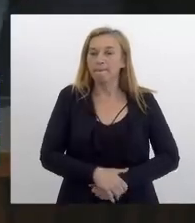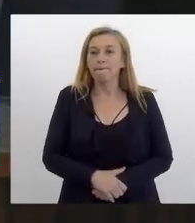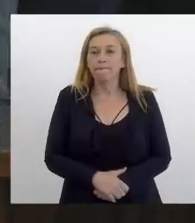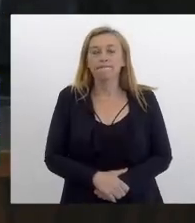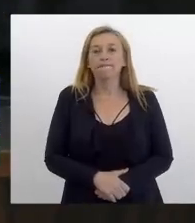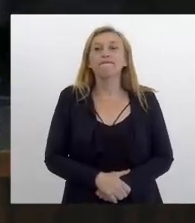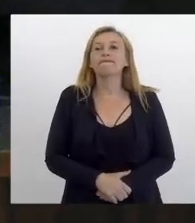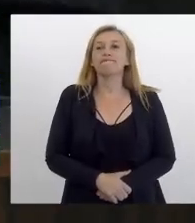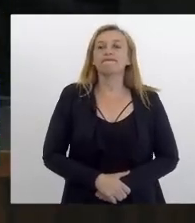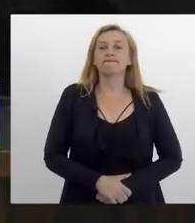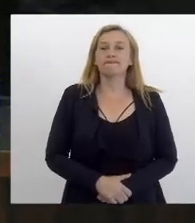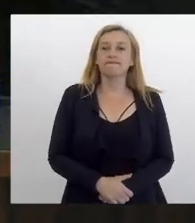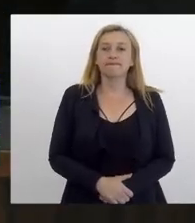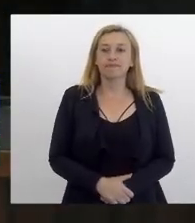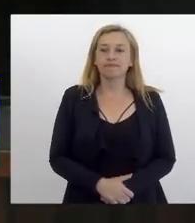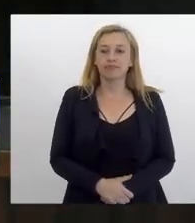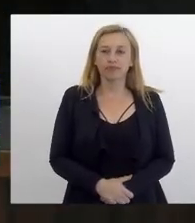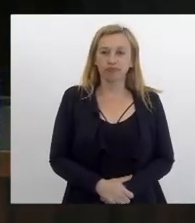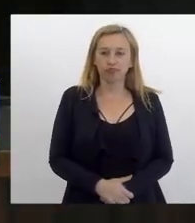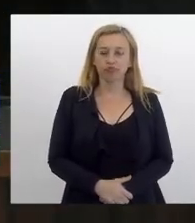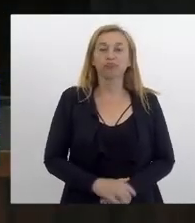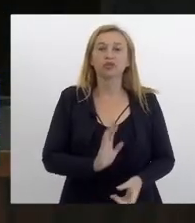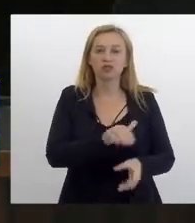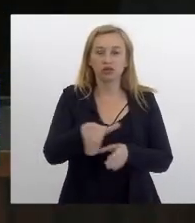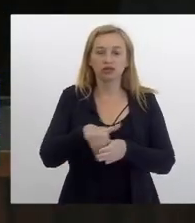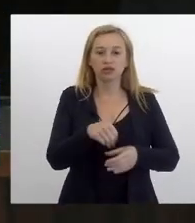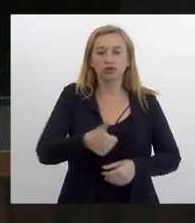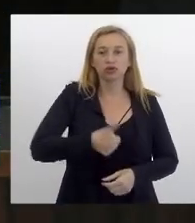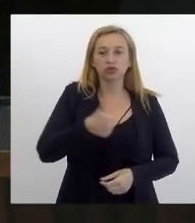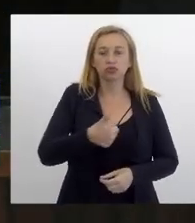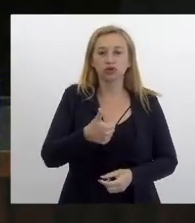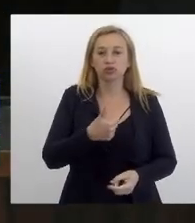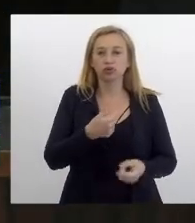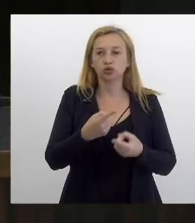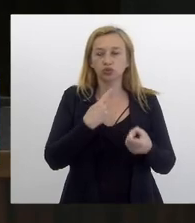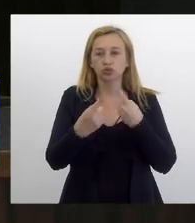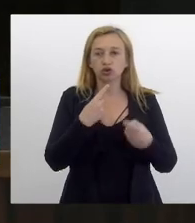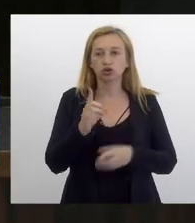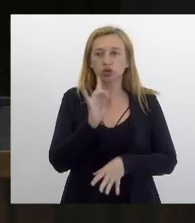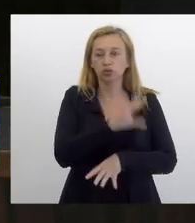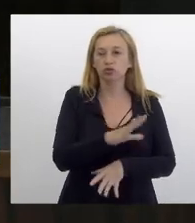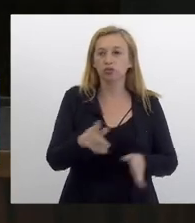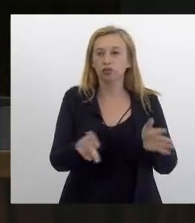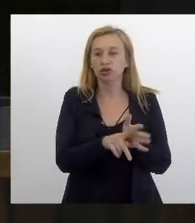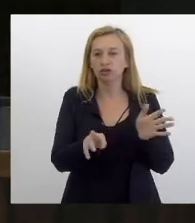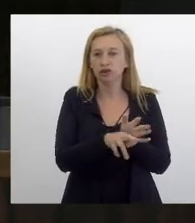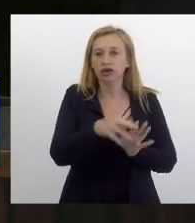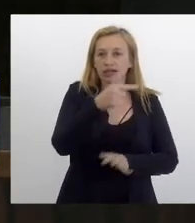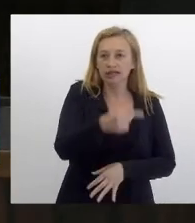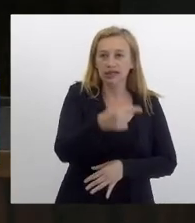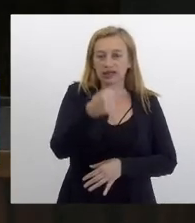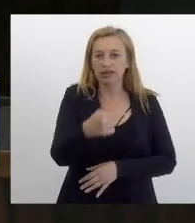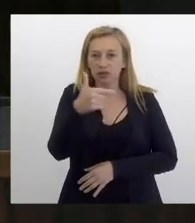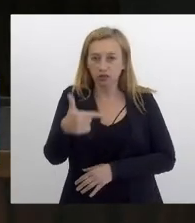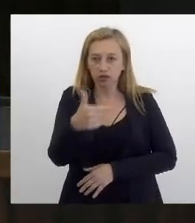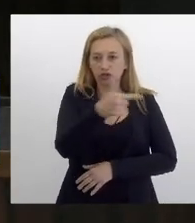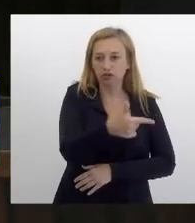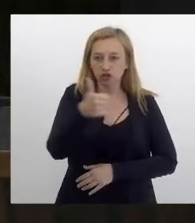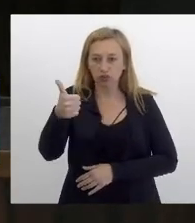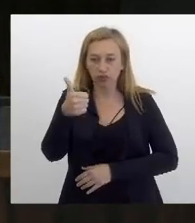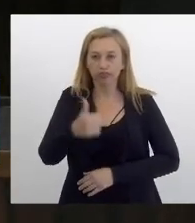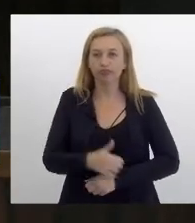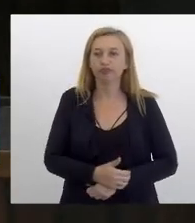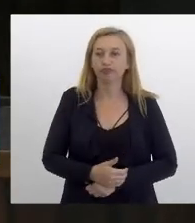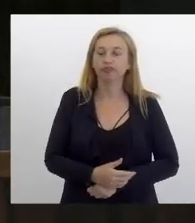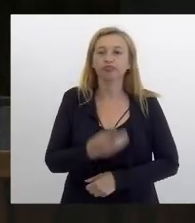Em regime de urgência, em votação e discussão única, projeto de resolução 772 de 21,